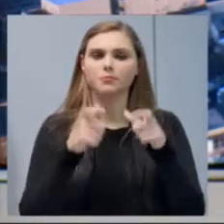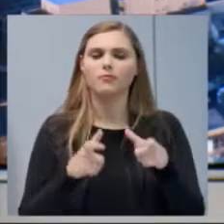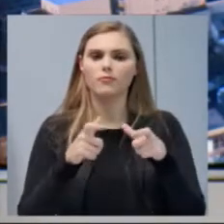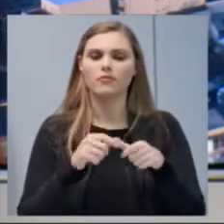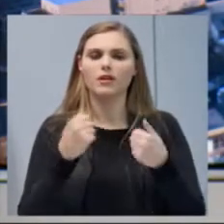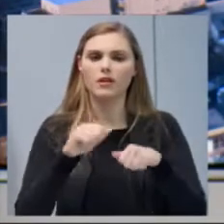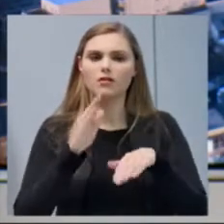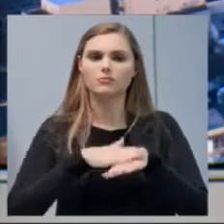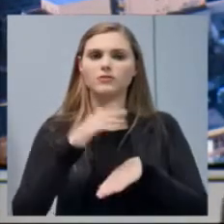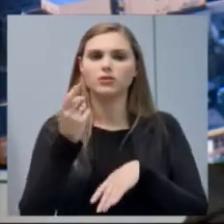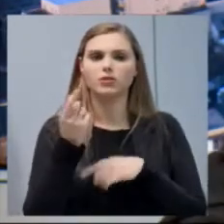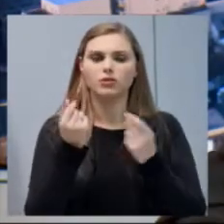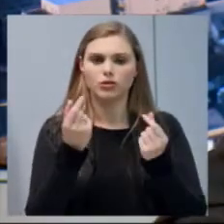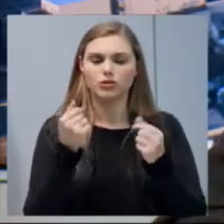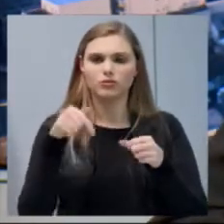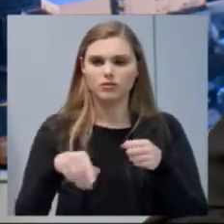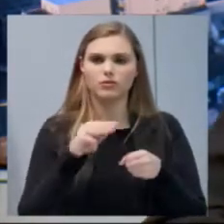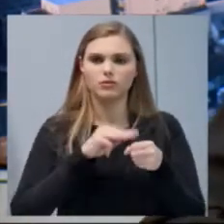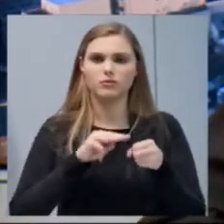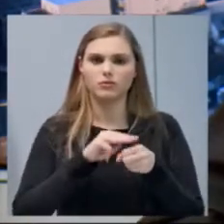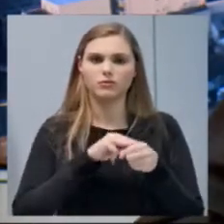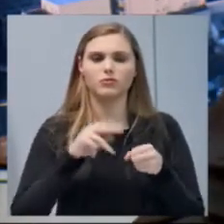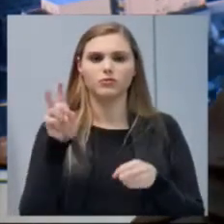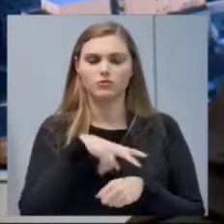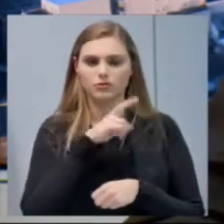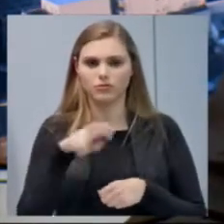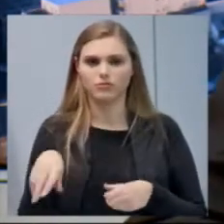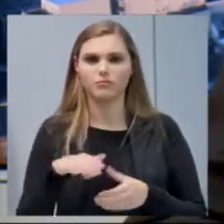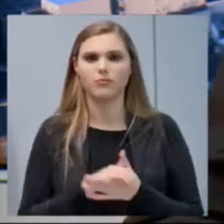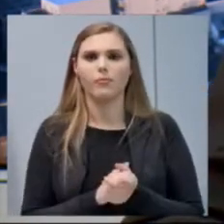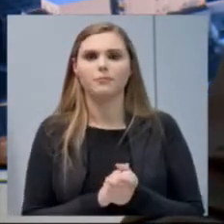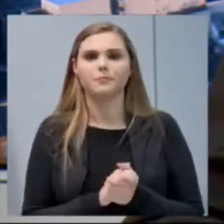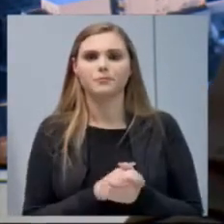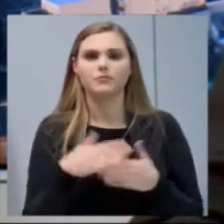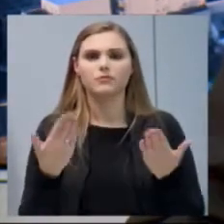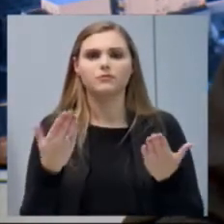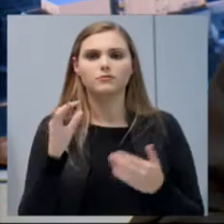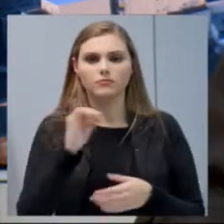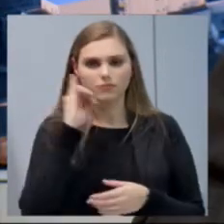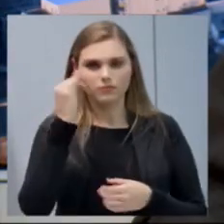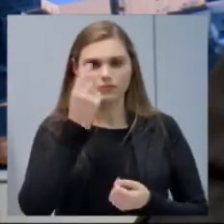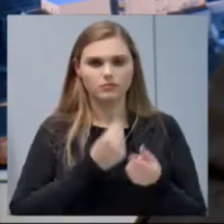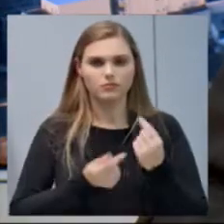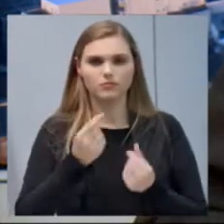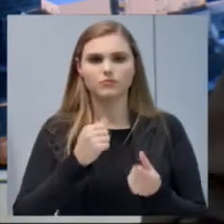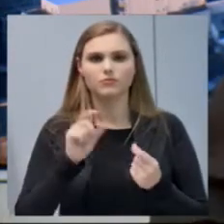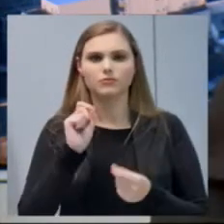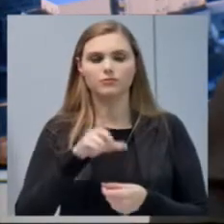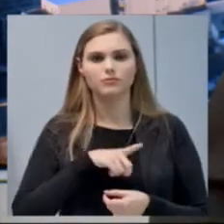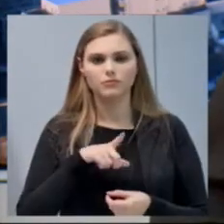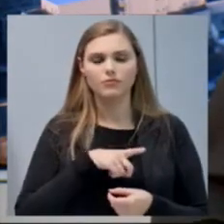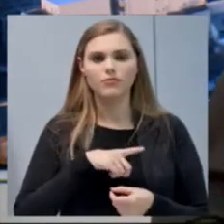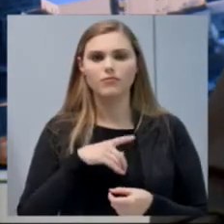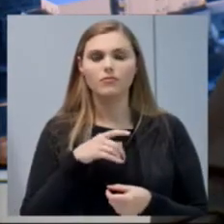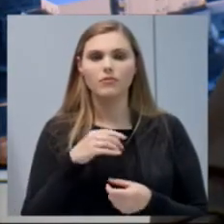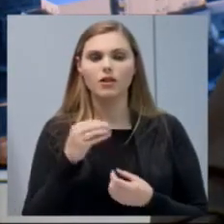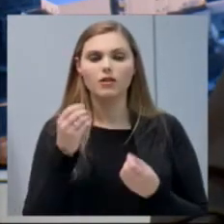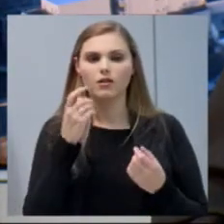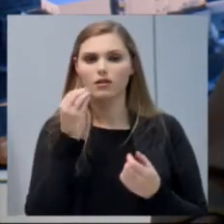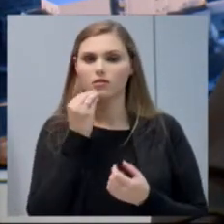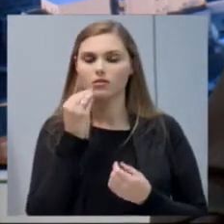o atendimento necessário à comunidade xancherense. Então, a importância desse recurso que vem, com certeza, em boa hora,